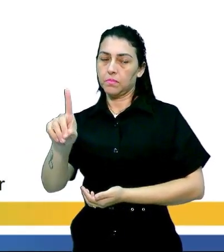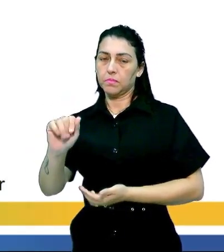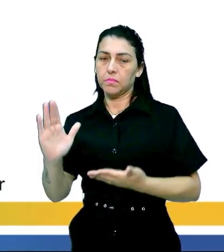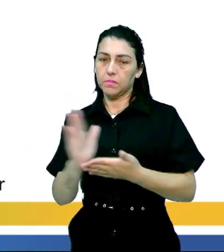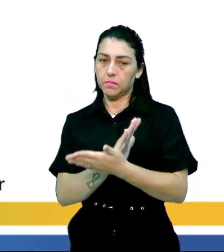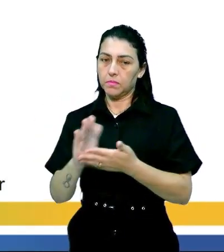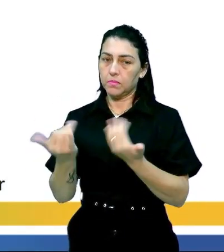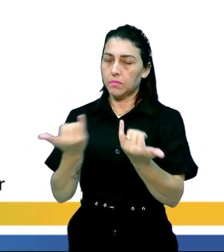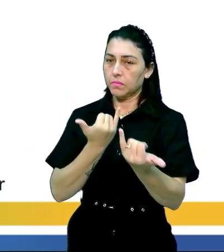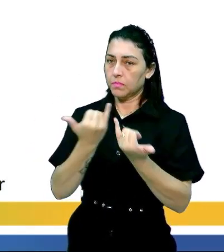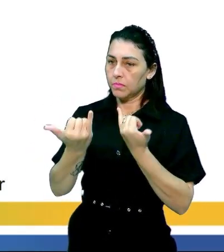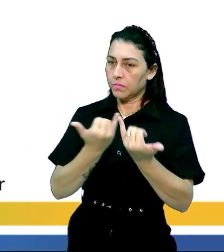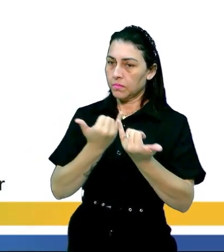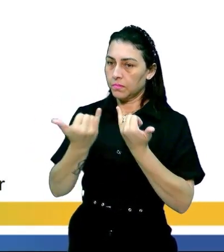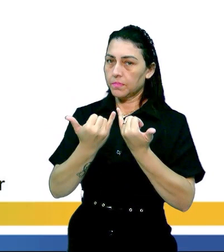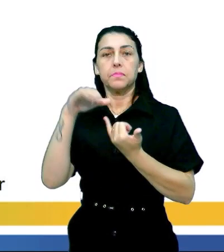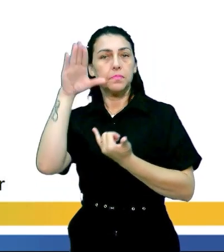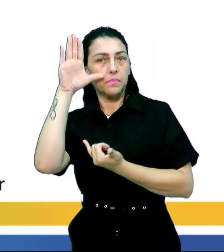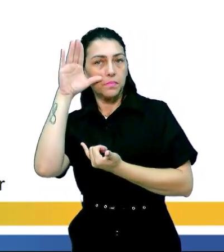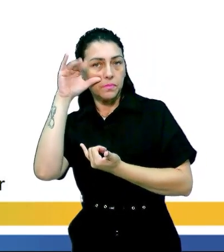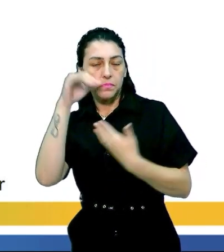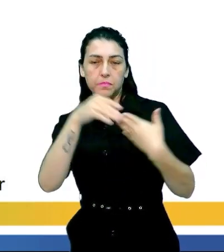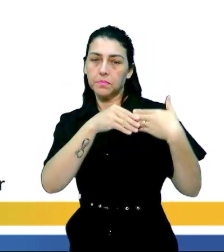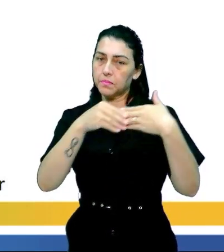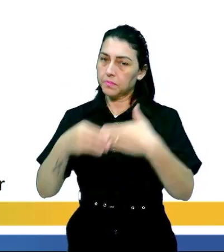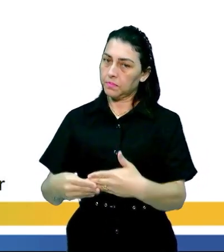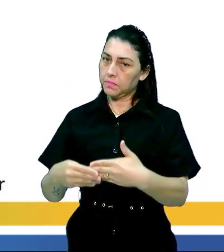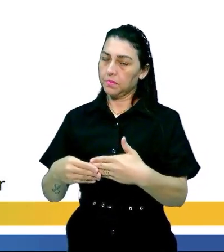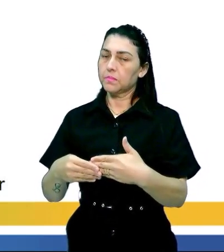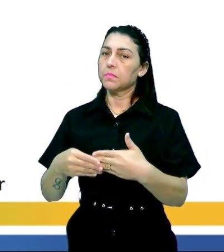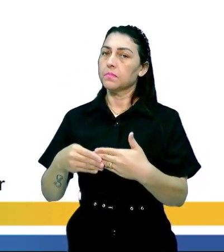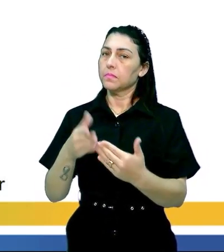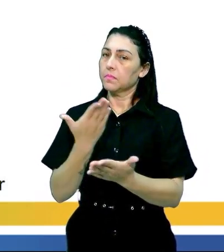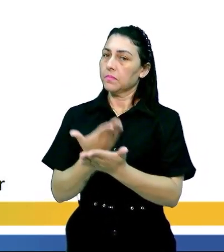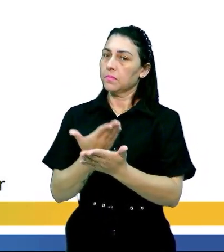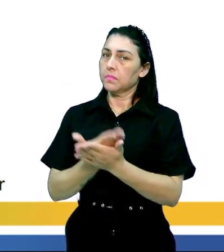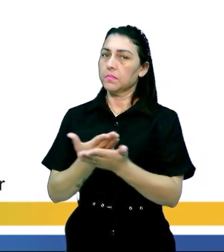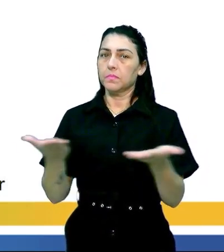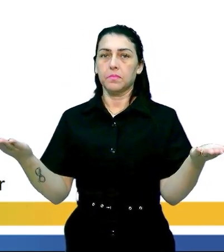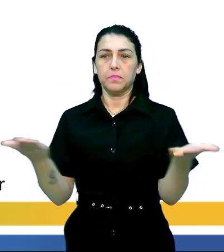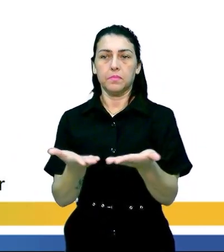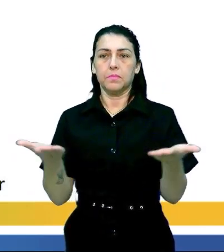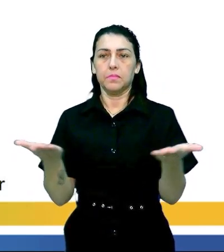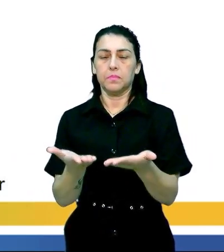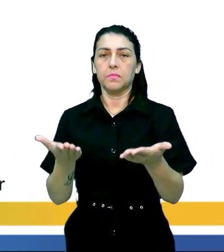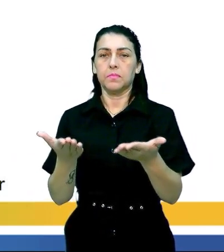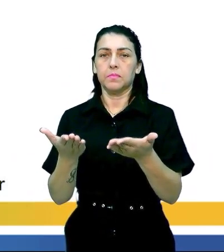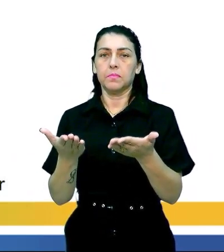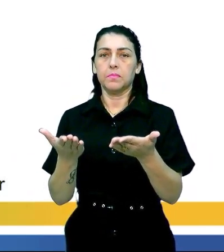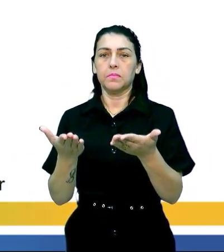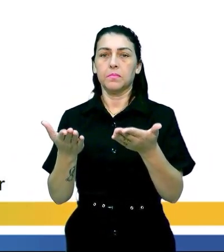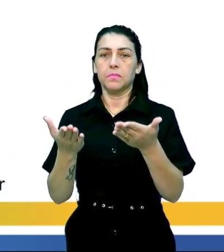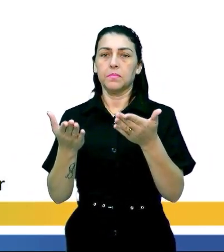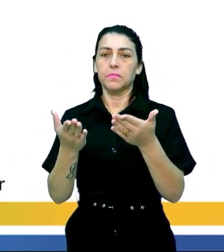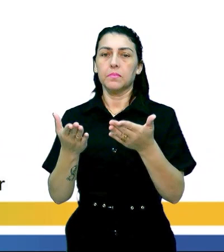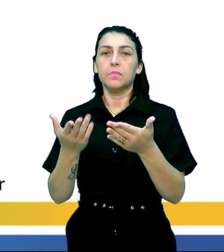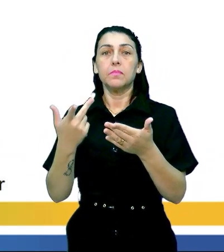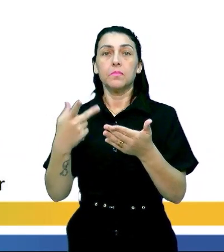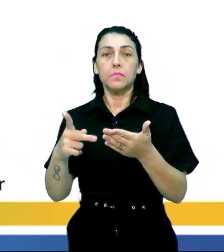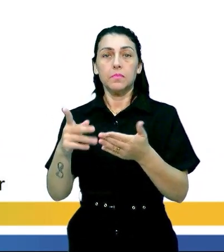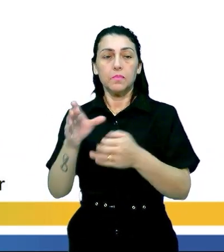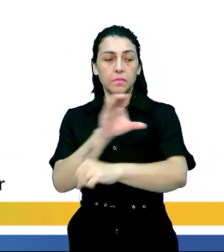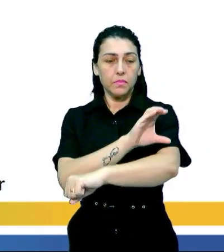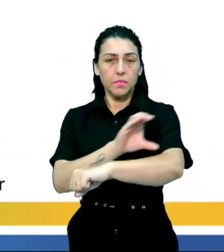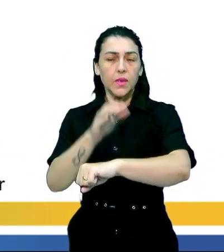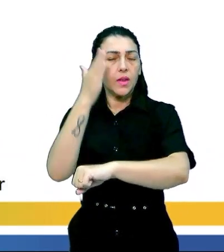informações aí algumas curiosidades eu trago você nessa aula de hoje no sentido né pra você ampliar é a sua gama